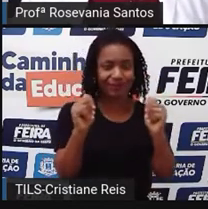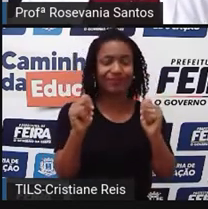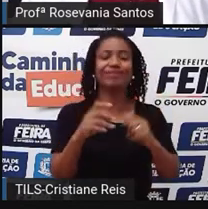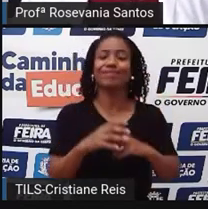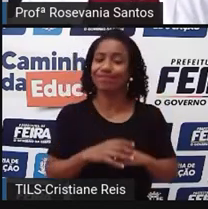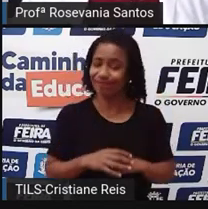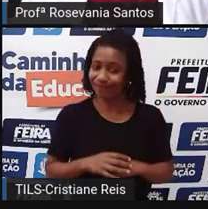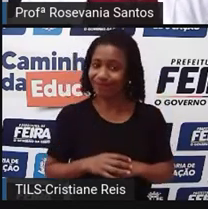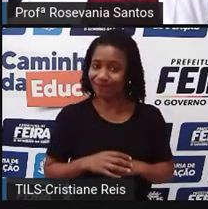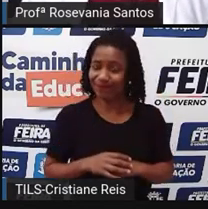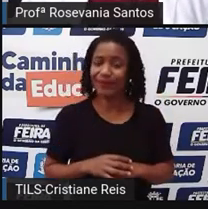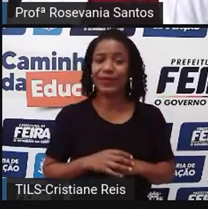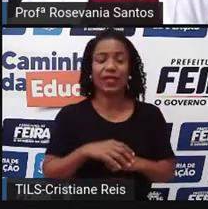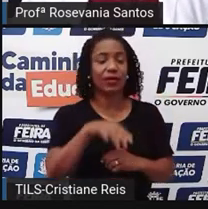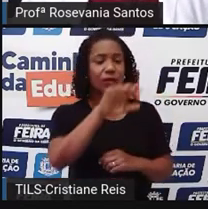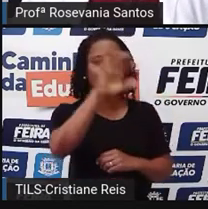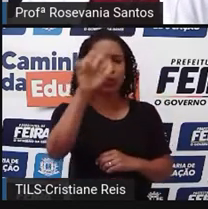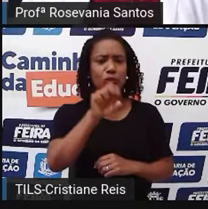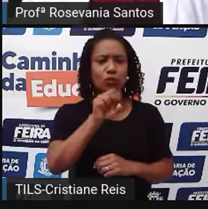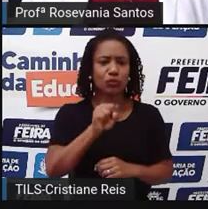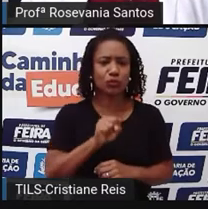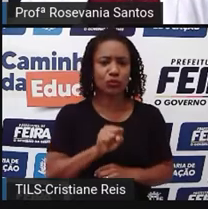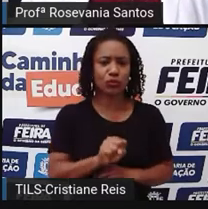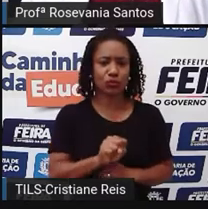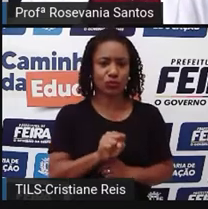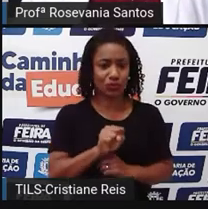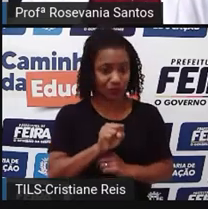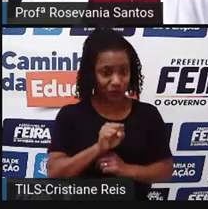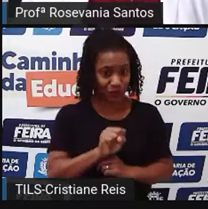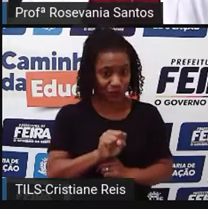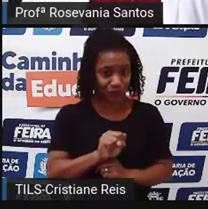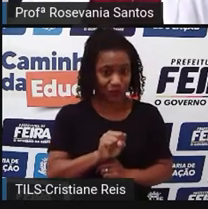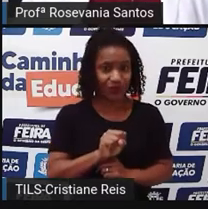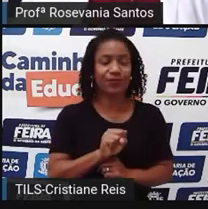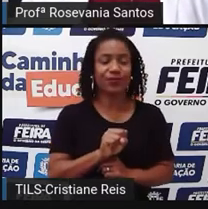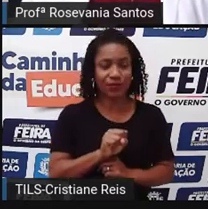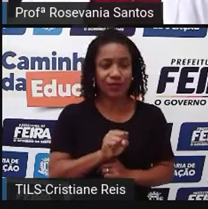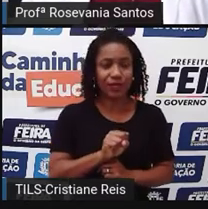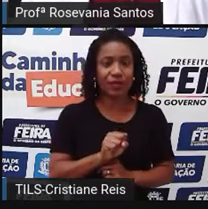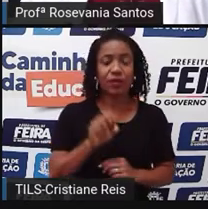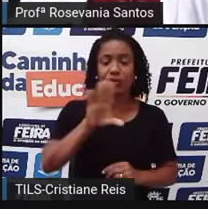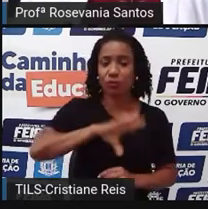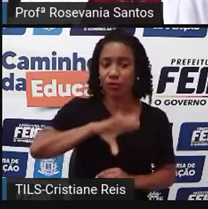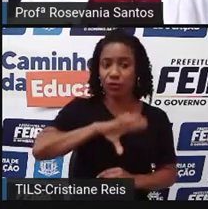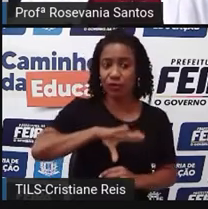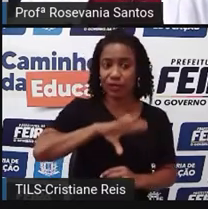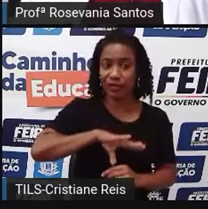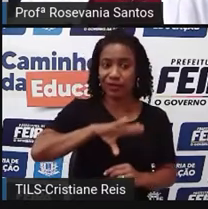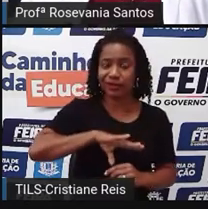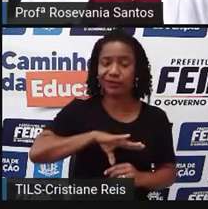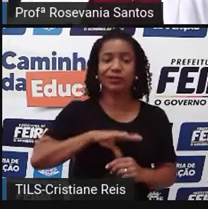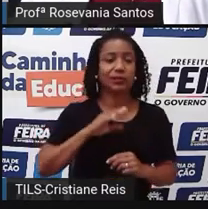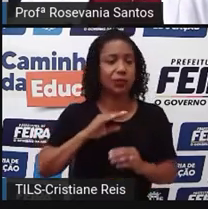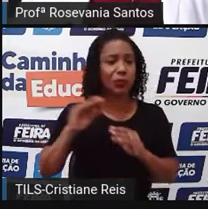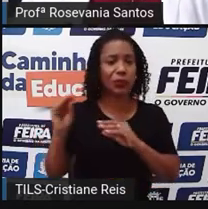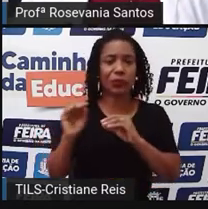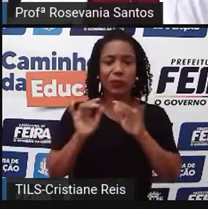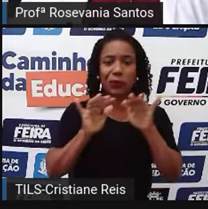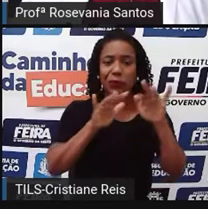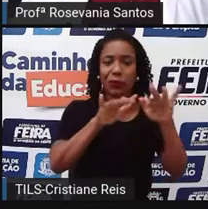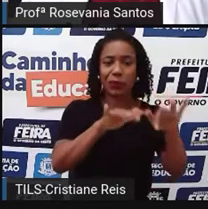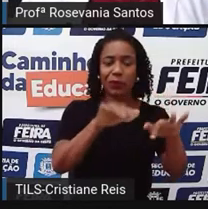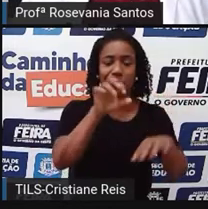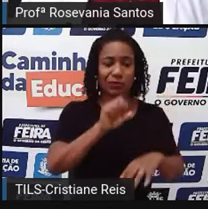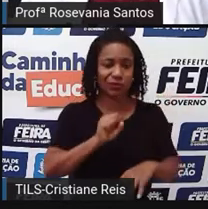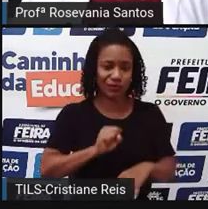colonização, que foi diferente, os povos que vieram para aqui não foram a maioria, né? Povos portugueses, mas a gente tem também a questão